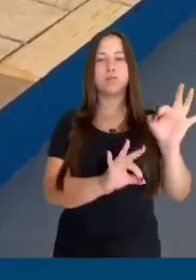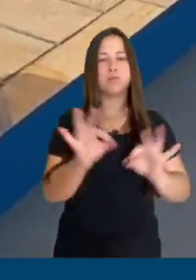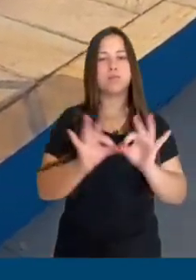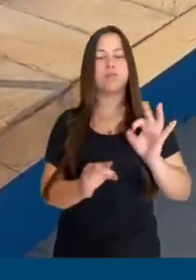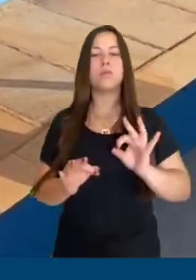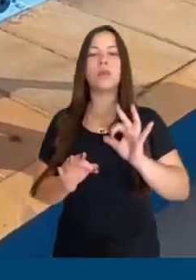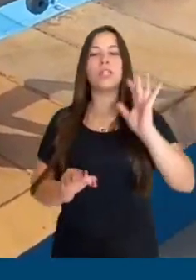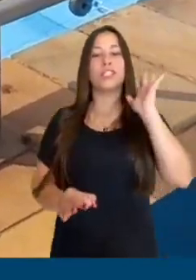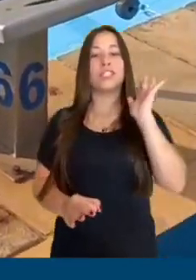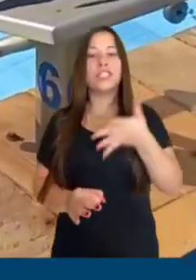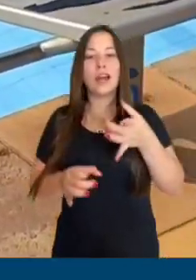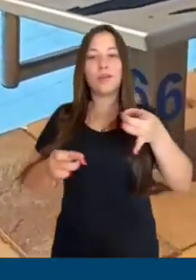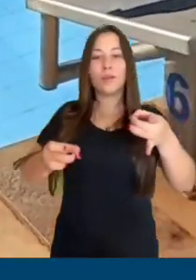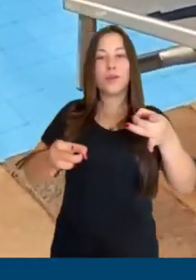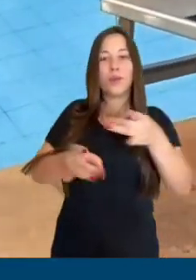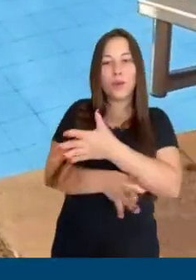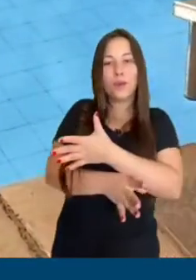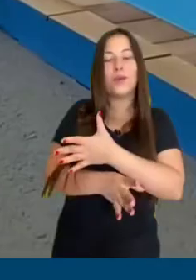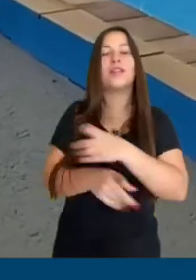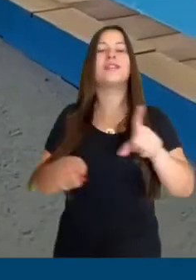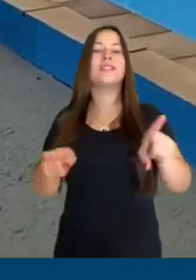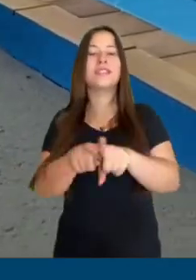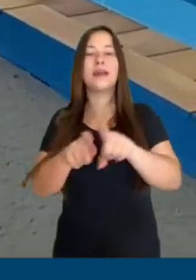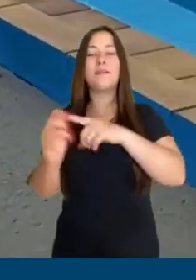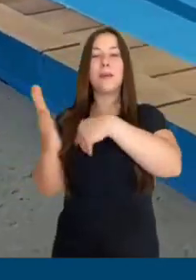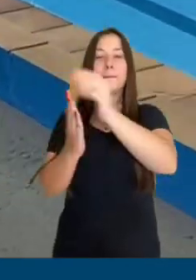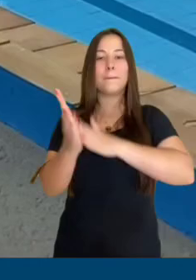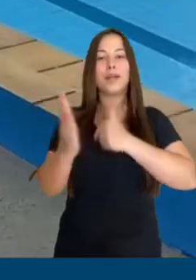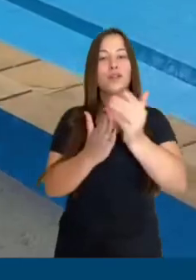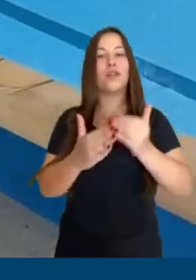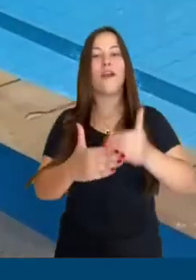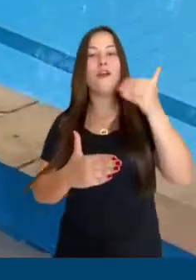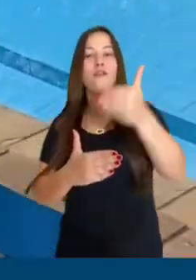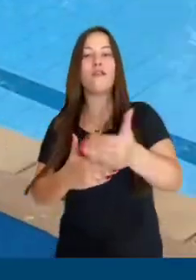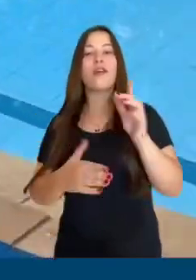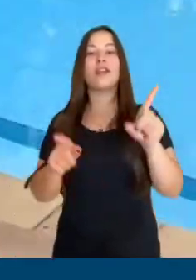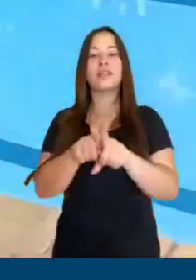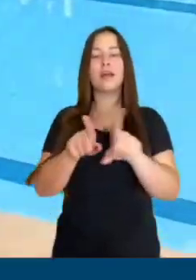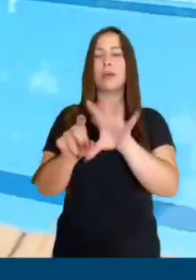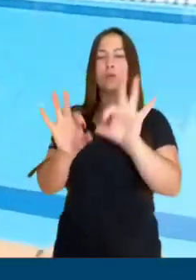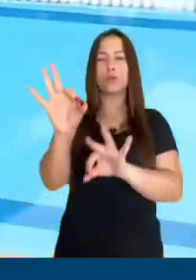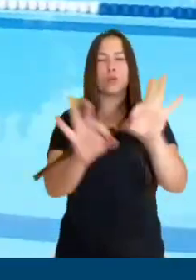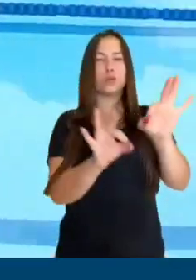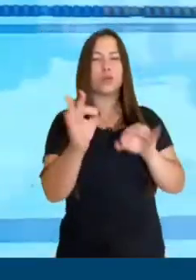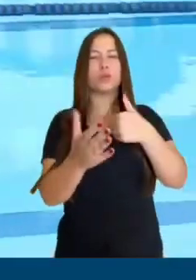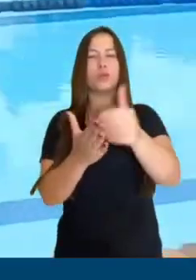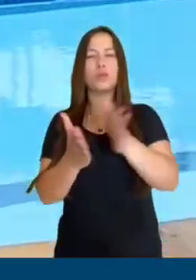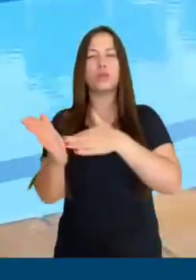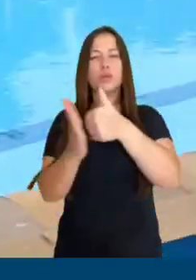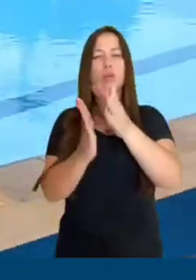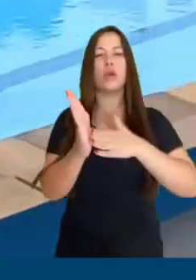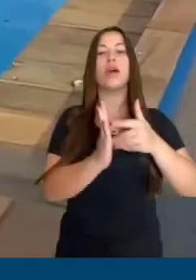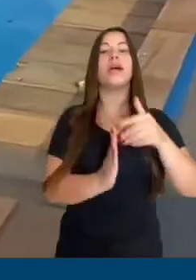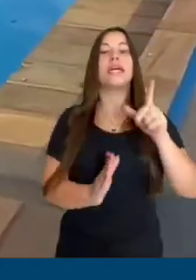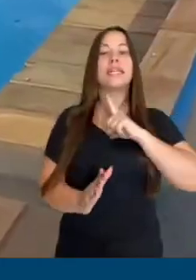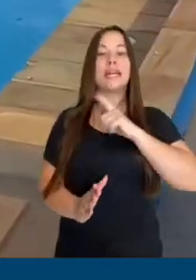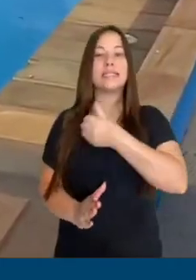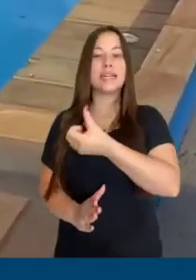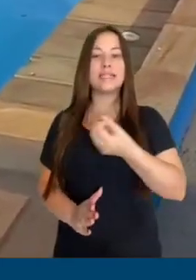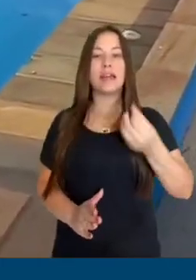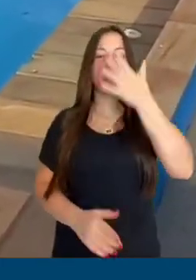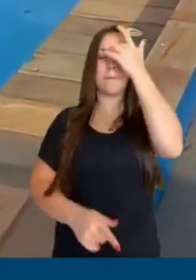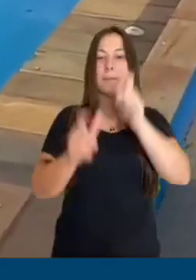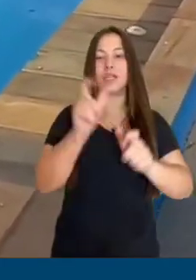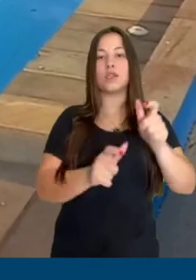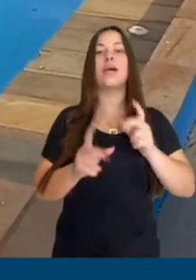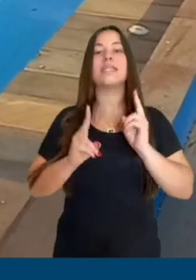da casa de máquinas está concluída, também a pintura externa aqui, demos uma repaginada desse espaço que recebe mais